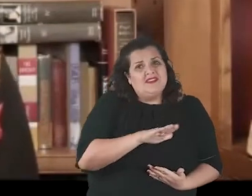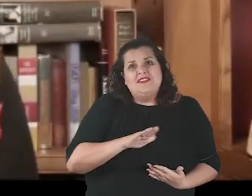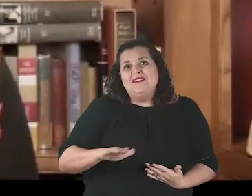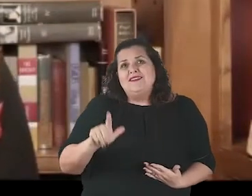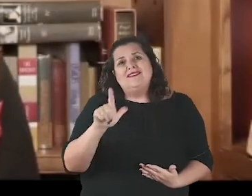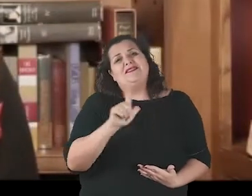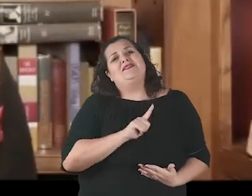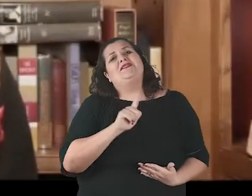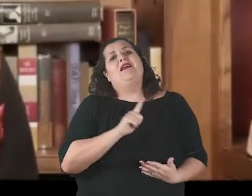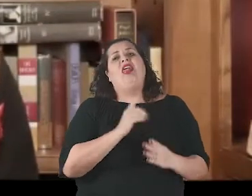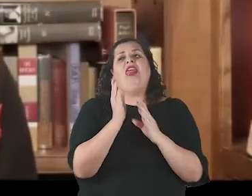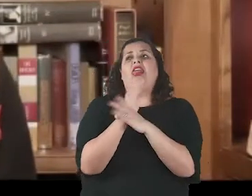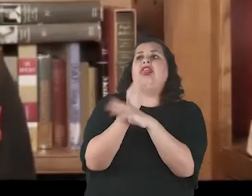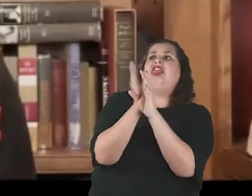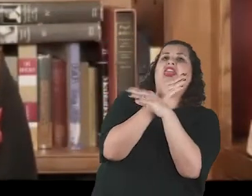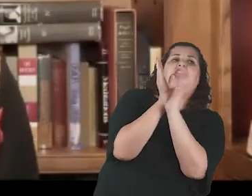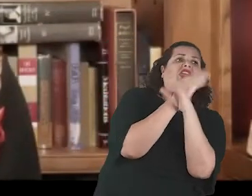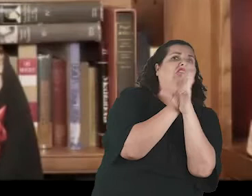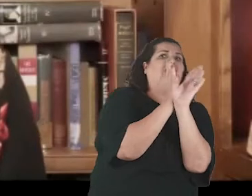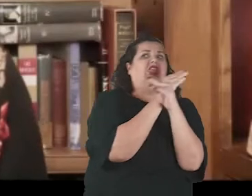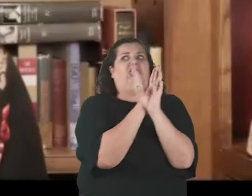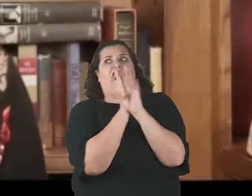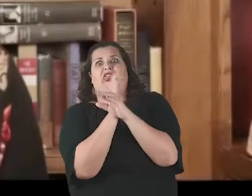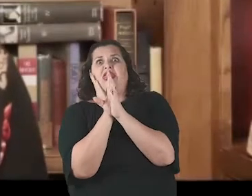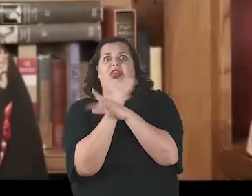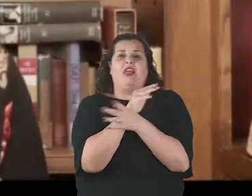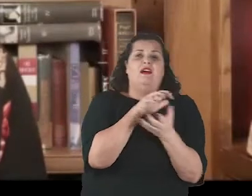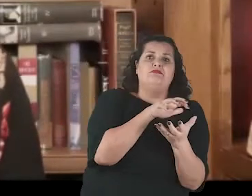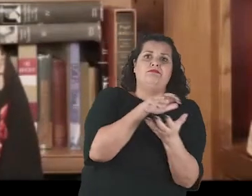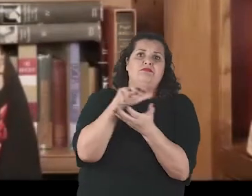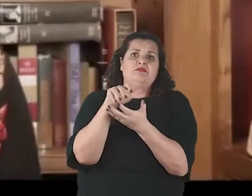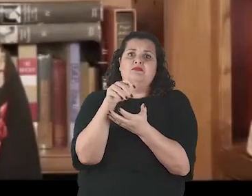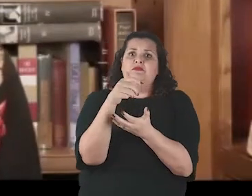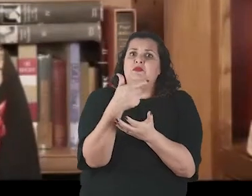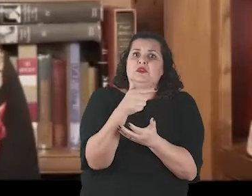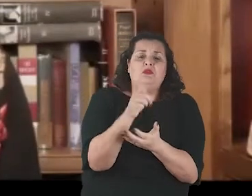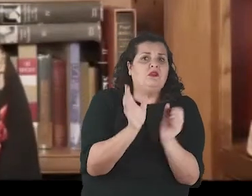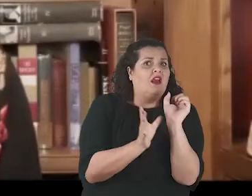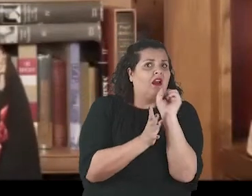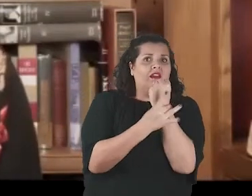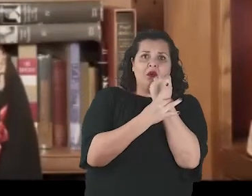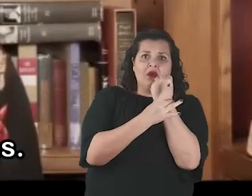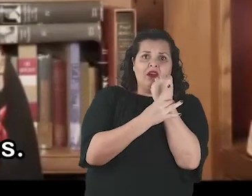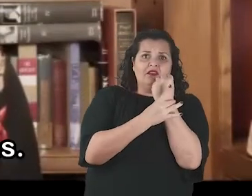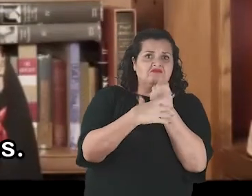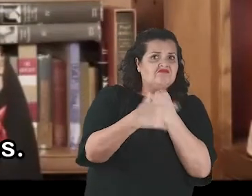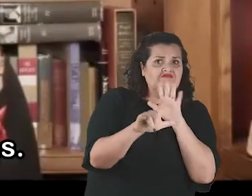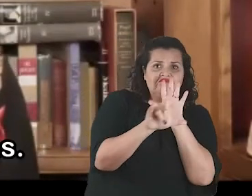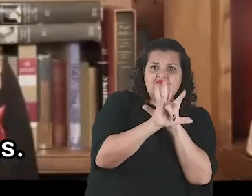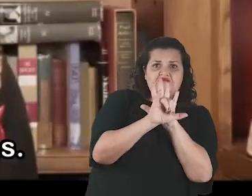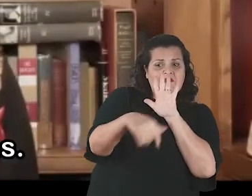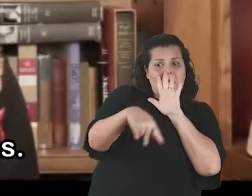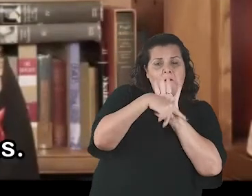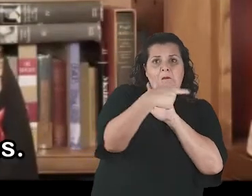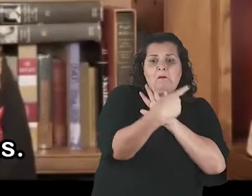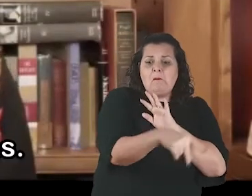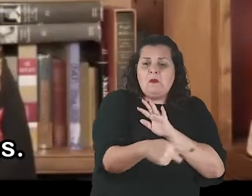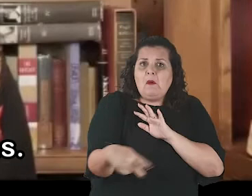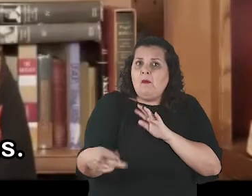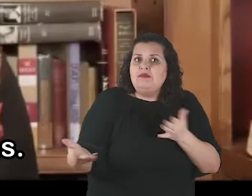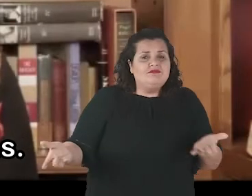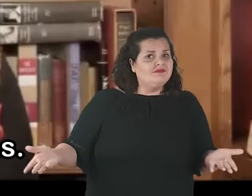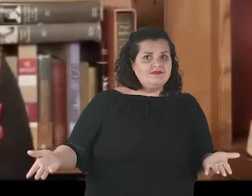mundo que as nossas crianças estão perambulando, sem os direitos e leis necessários à segurança